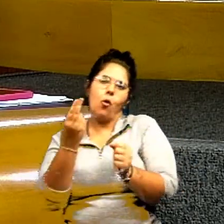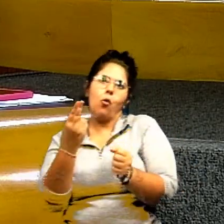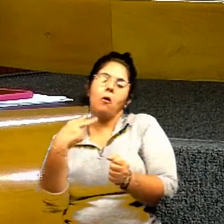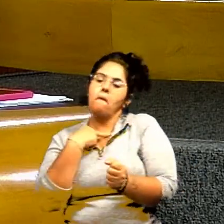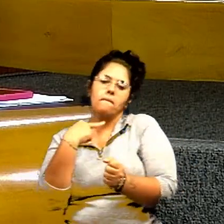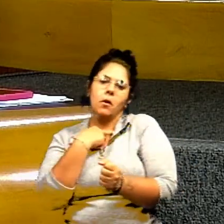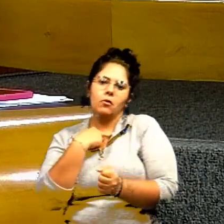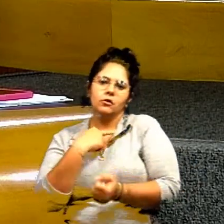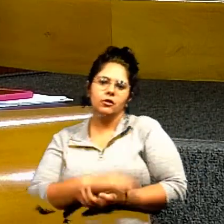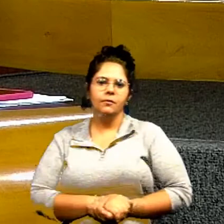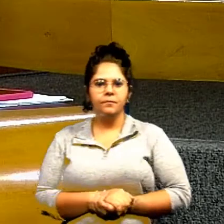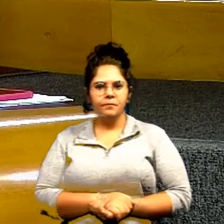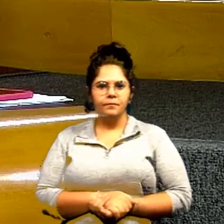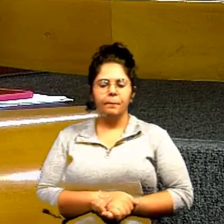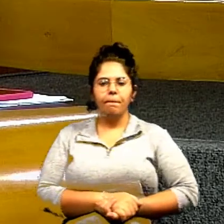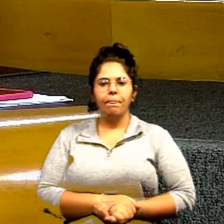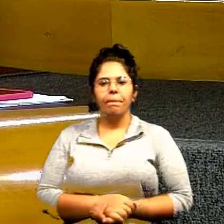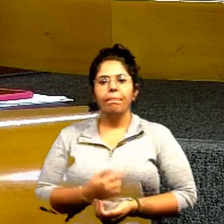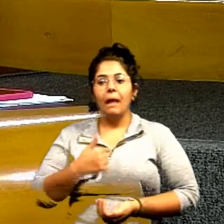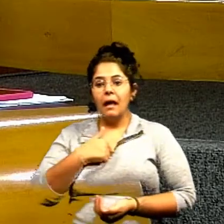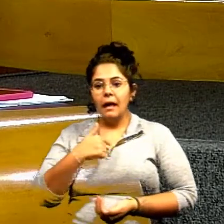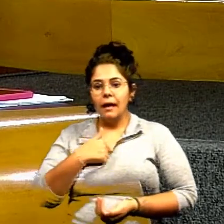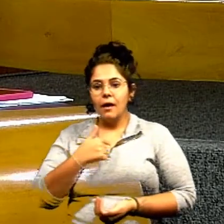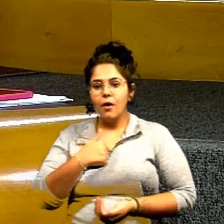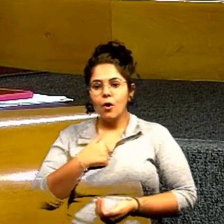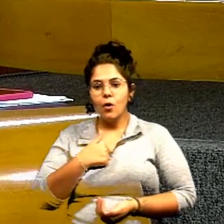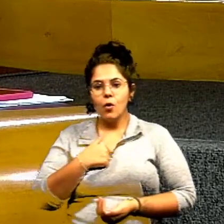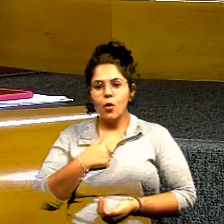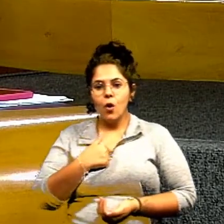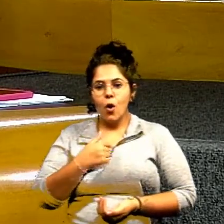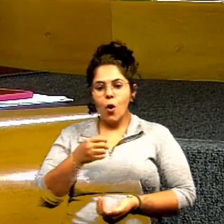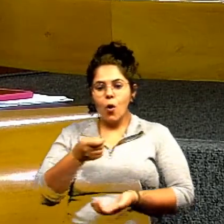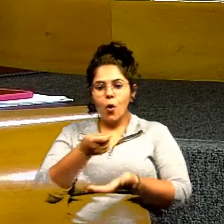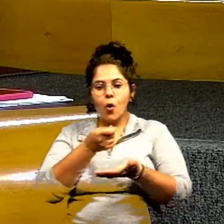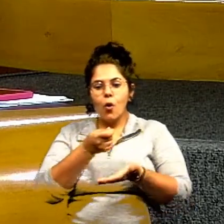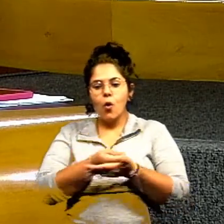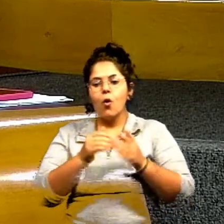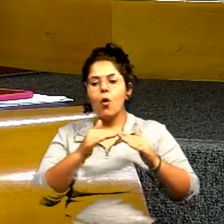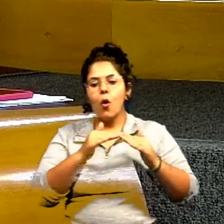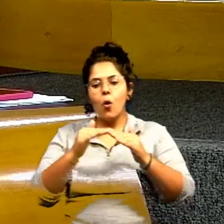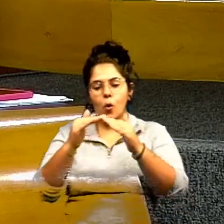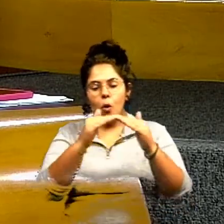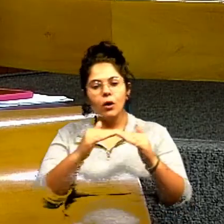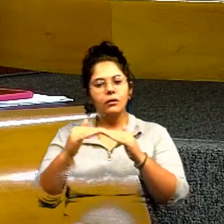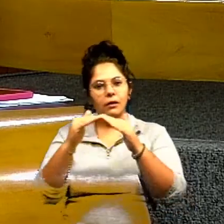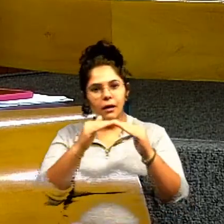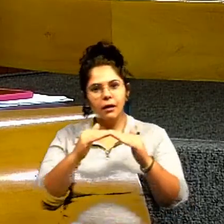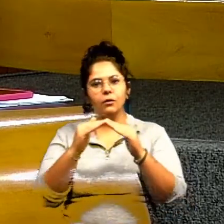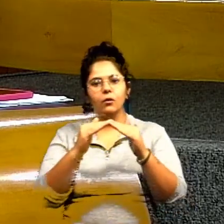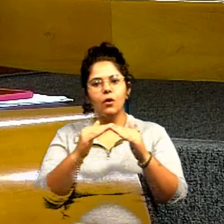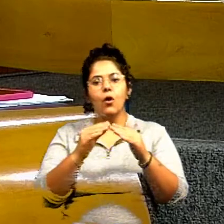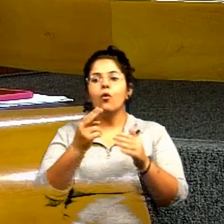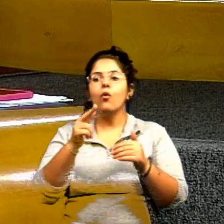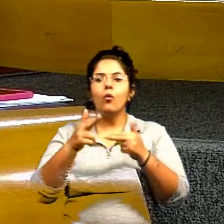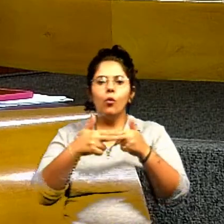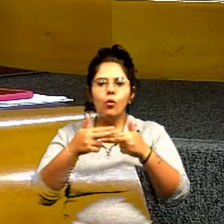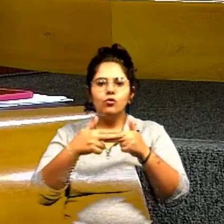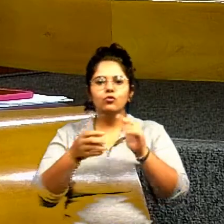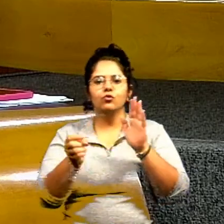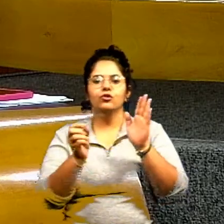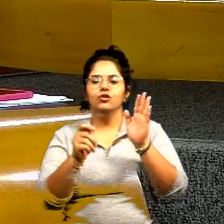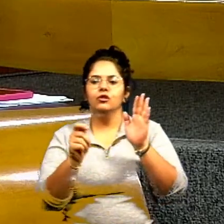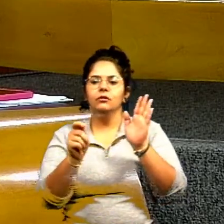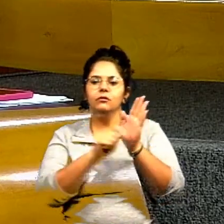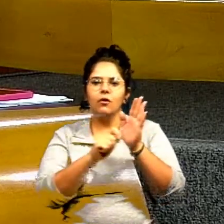fazendo apologia estou fazendo apologia a medicações a drogas lícitas a drogas que